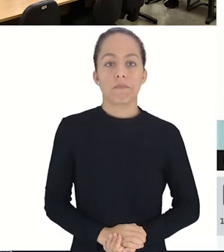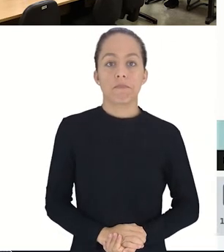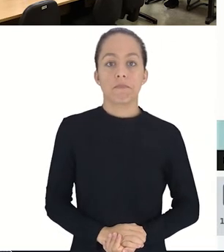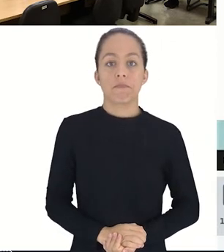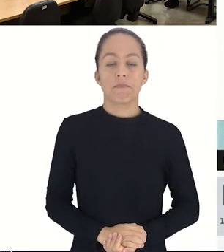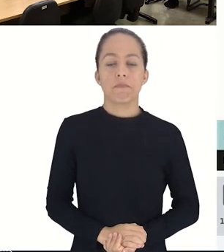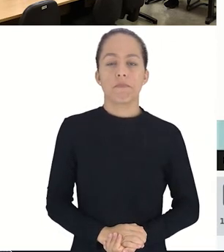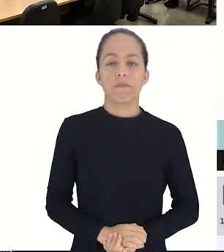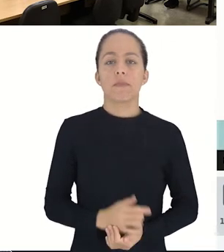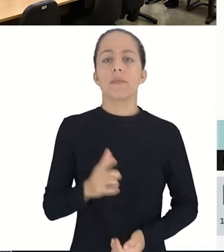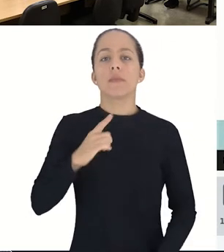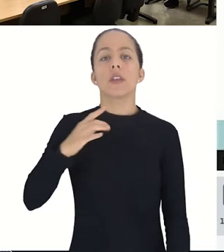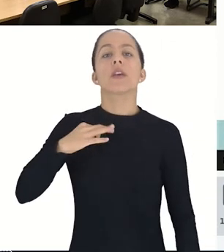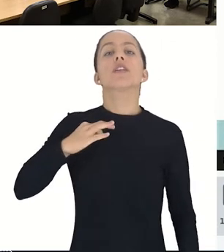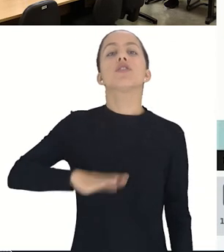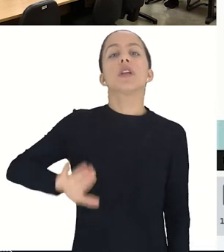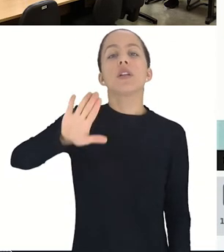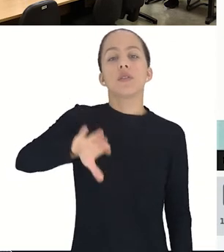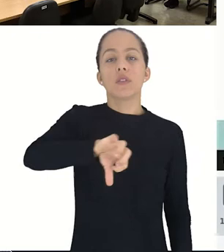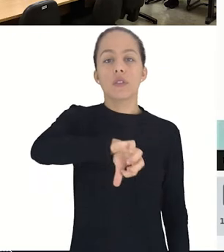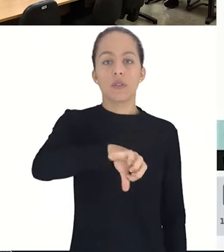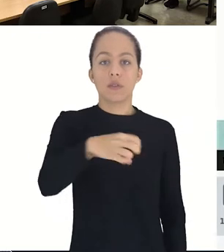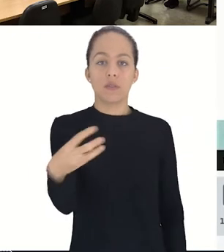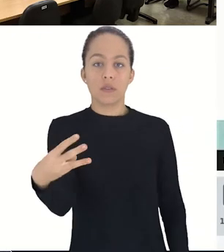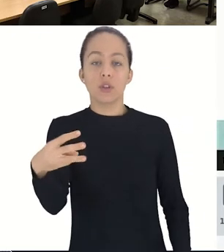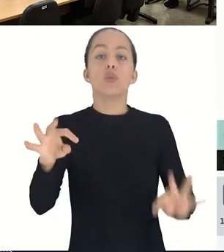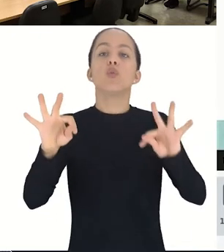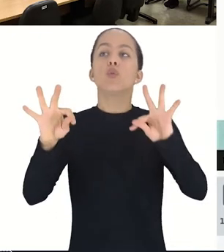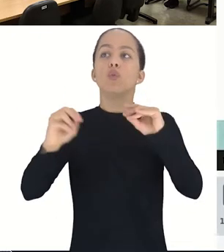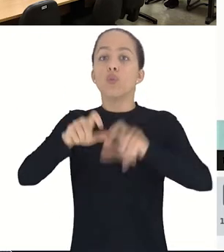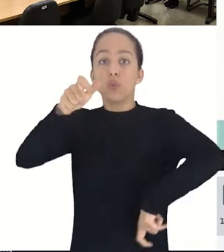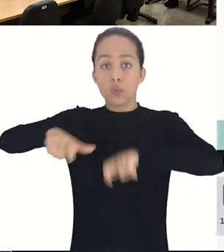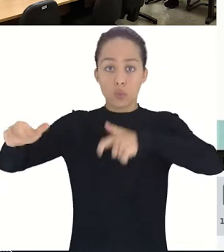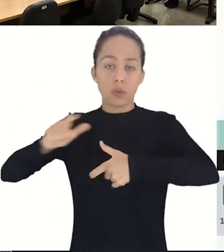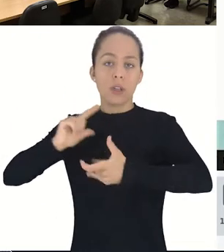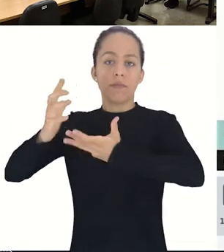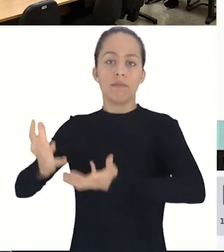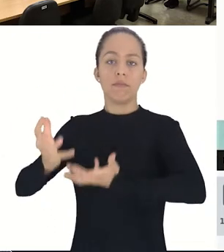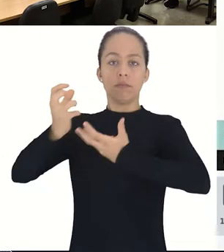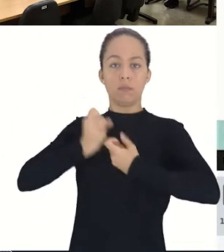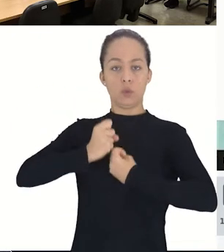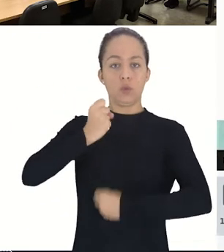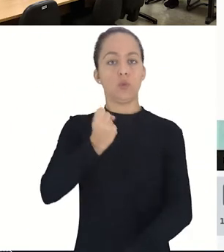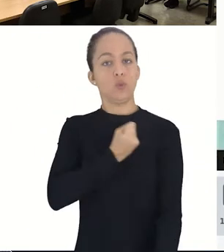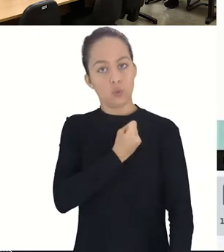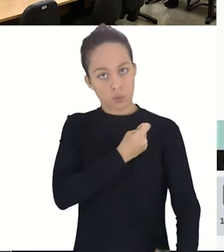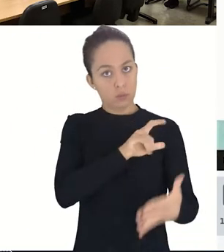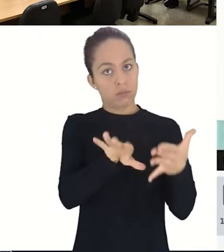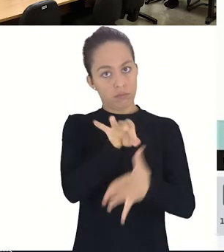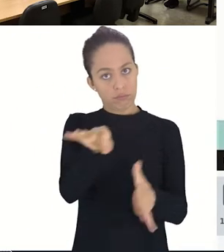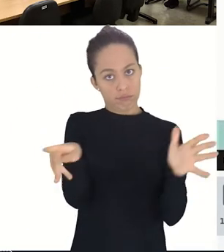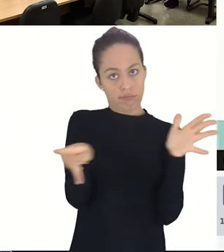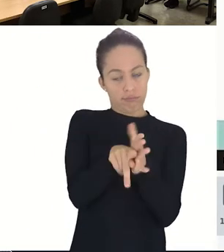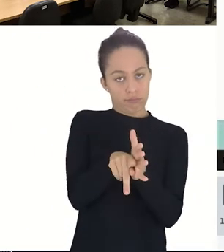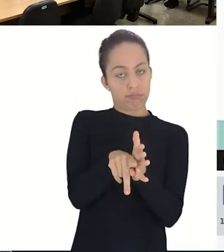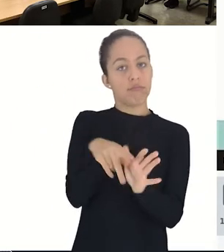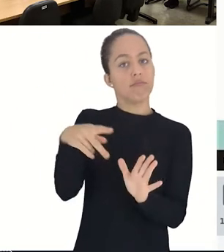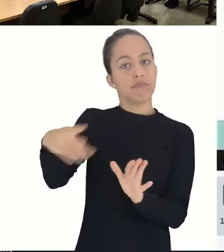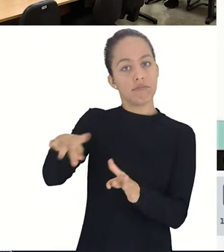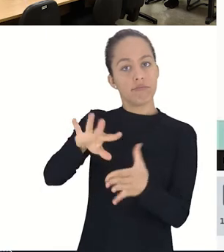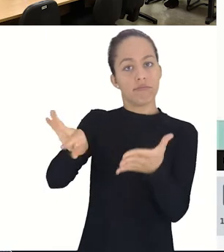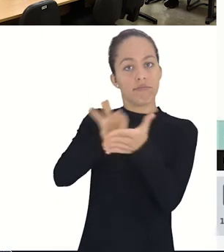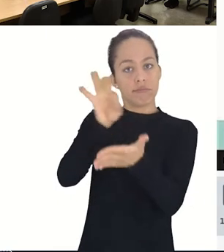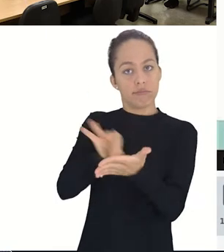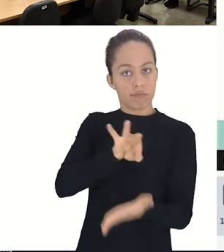total de candidatos, 93 candidatos, todos eles ganharam uma posição de sorteio conforme a ordem de